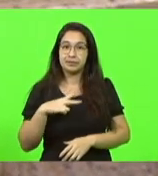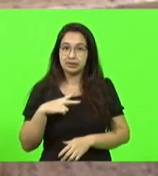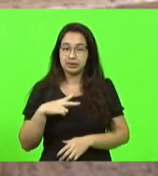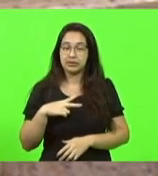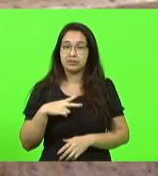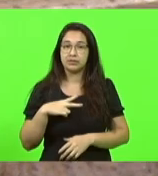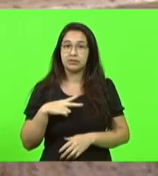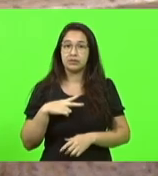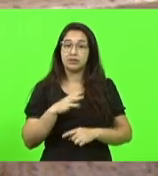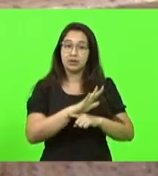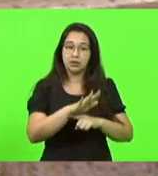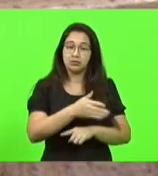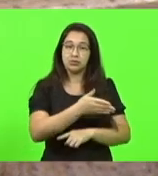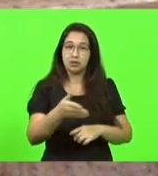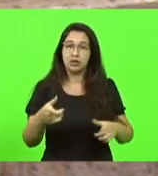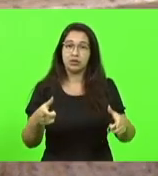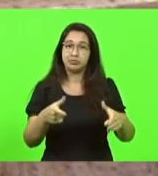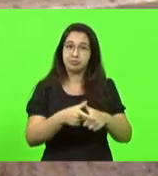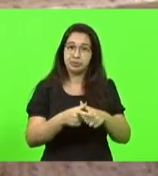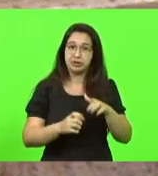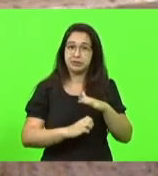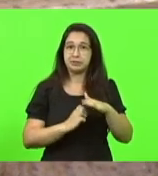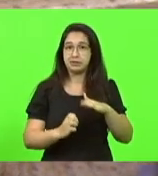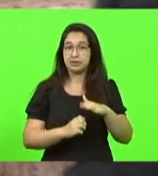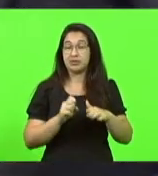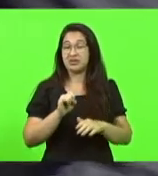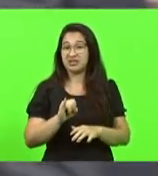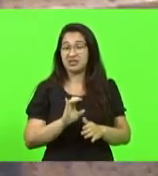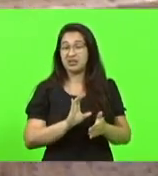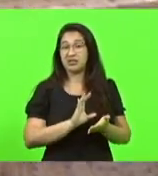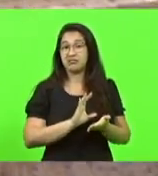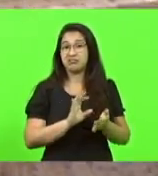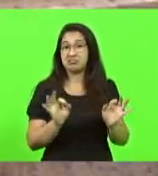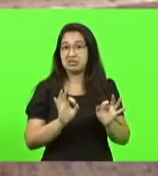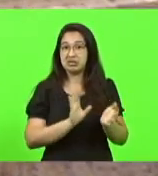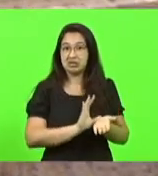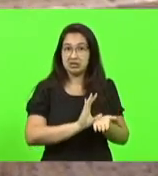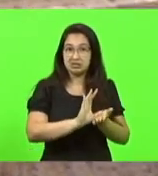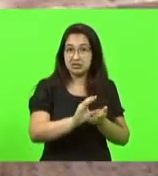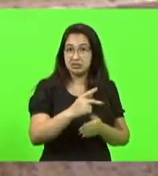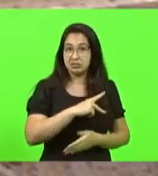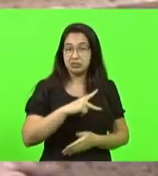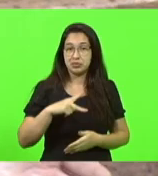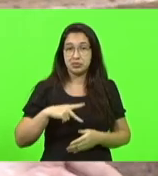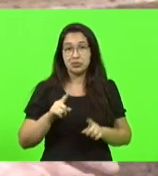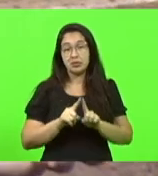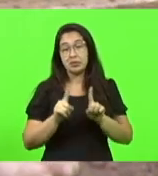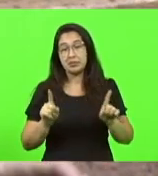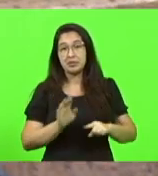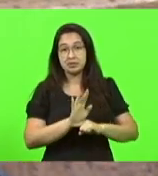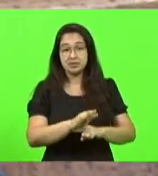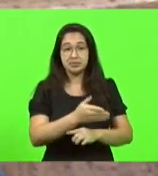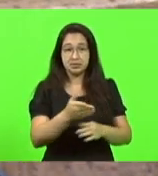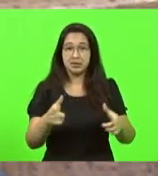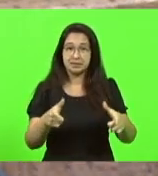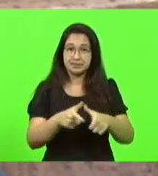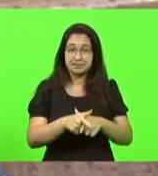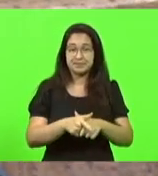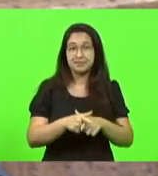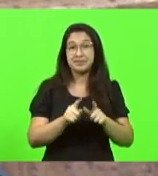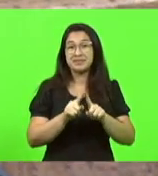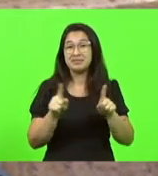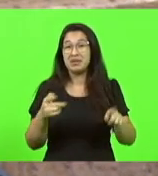pequenos, ou seja, sem investimento público e que abrange os pequenos. Mas, infelizmente, o governo insiste em ter o